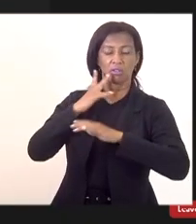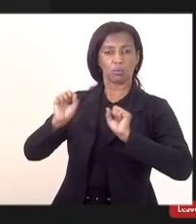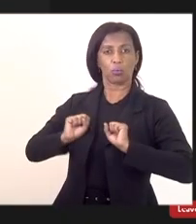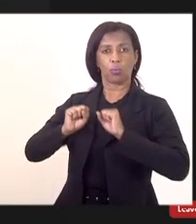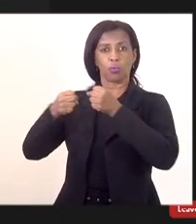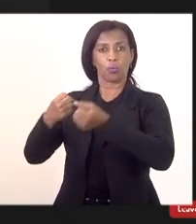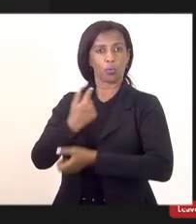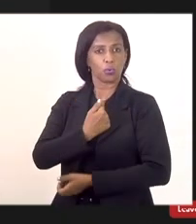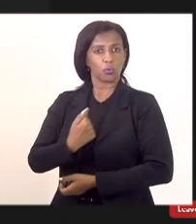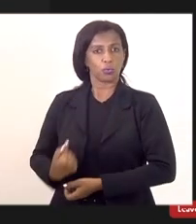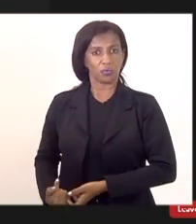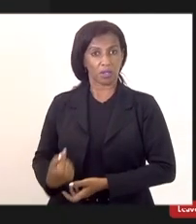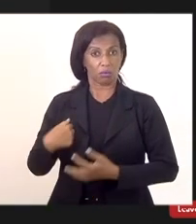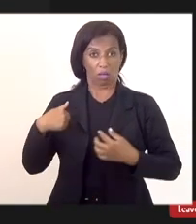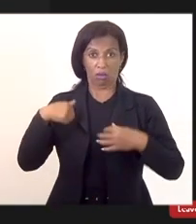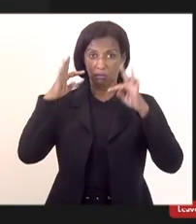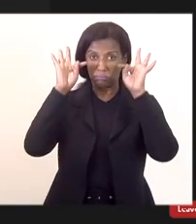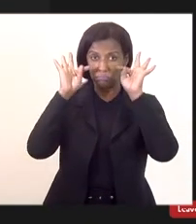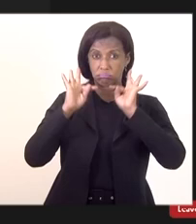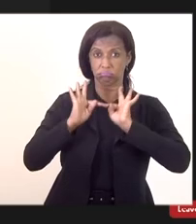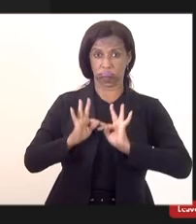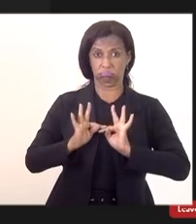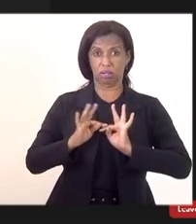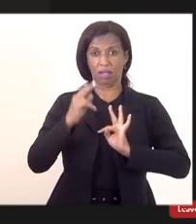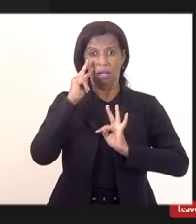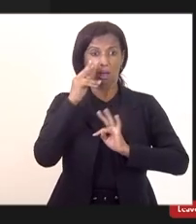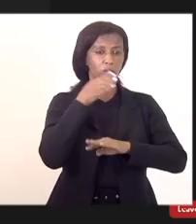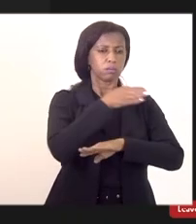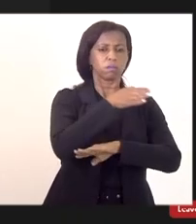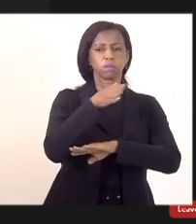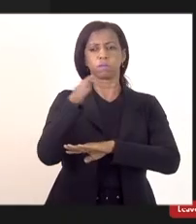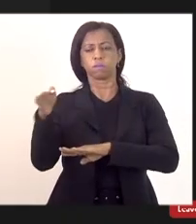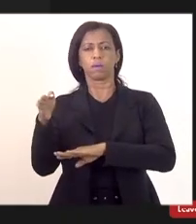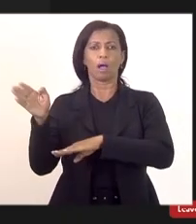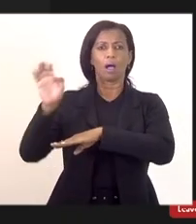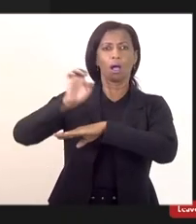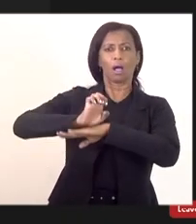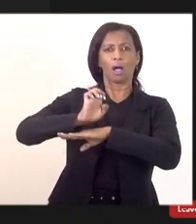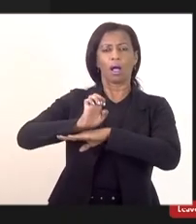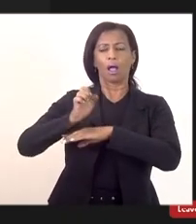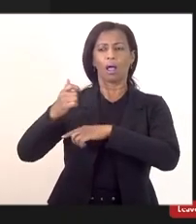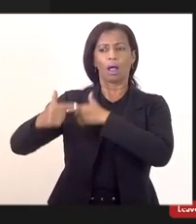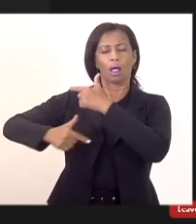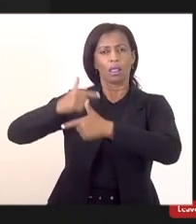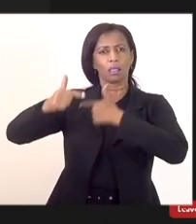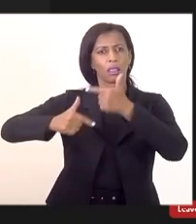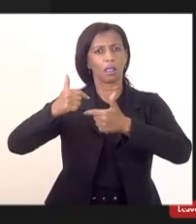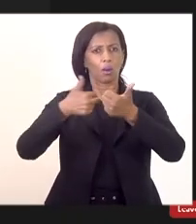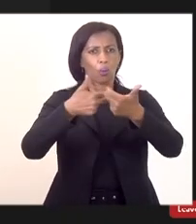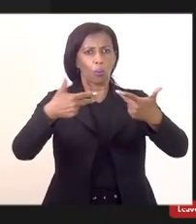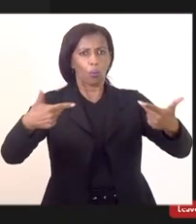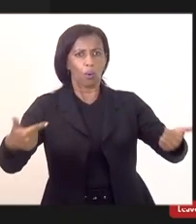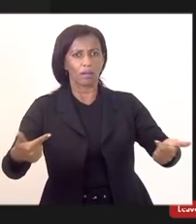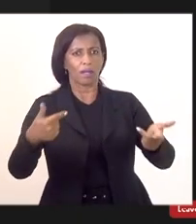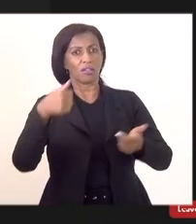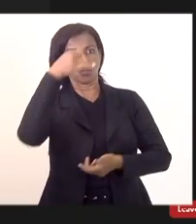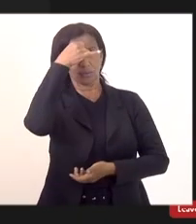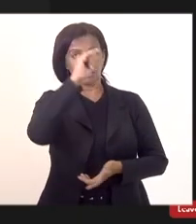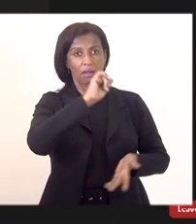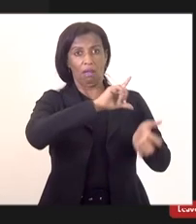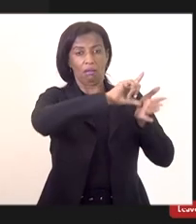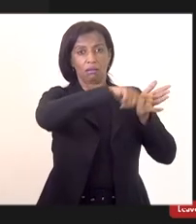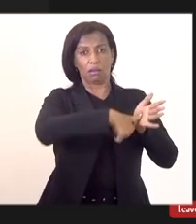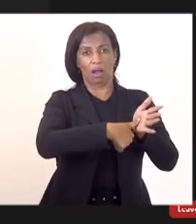governador, que eu tenho sido testemunha, andando por todo o Estado, tentando entregar serviço público de qualidade e tirar o atraso do Rio de Janeiro,